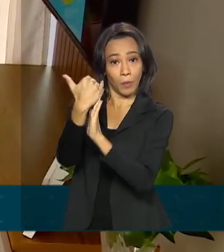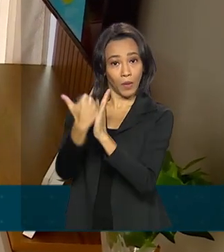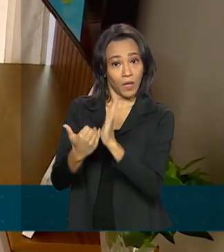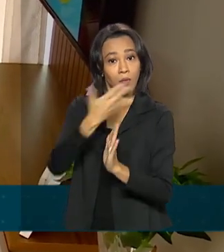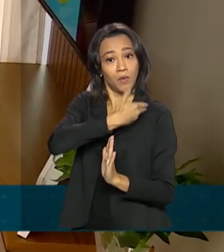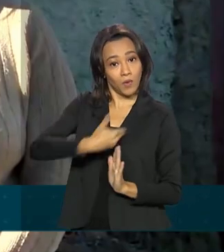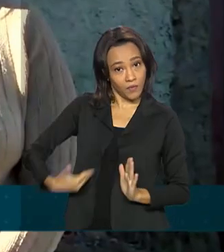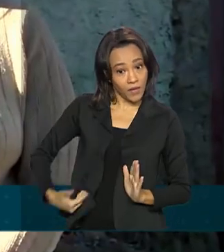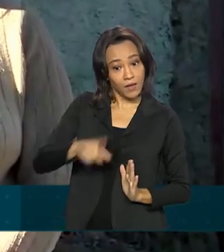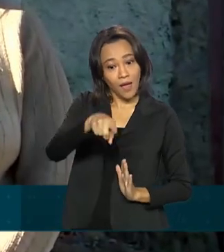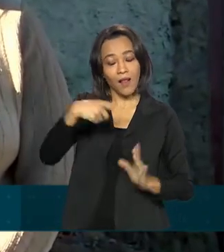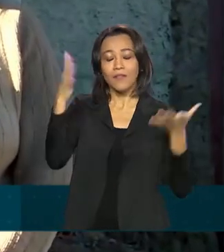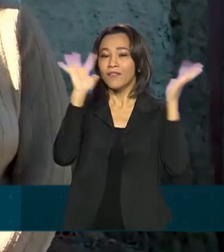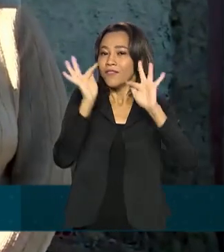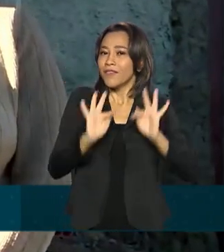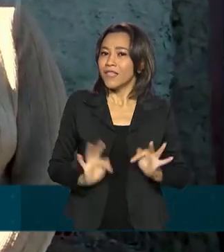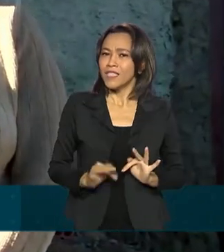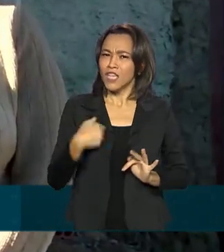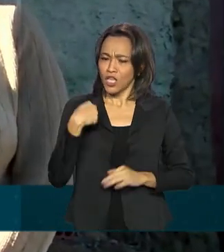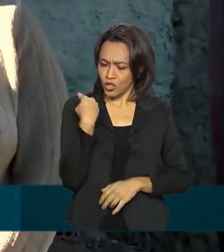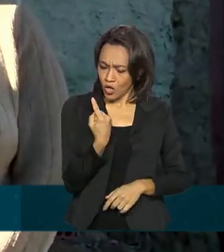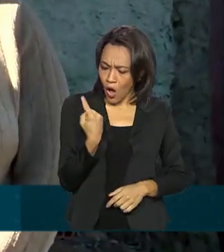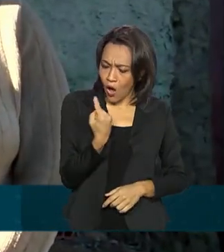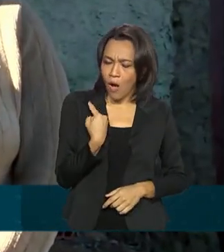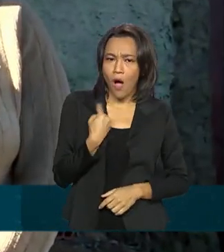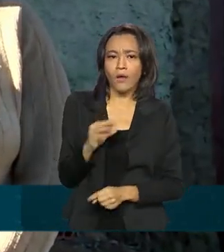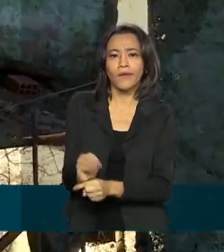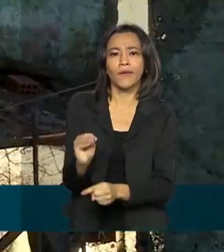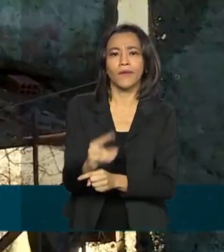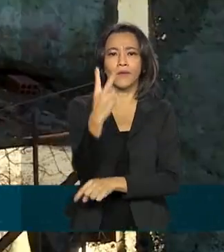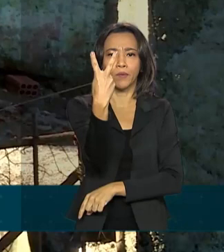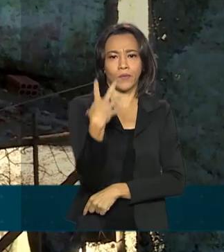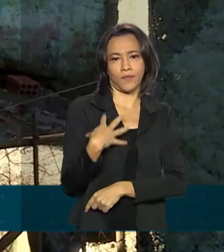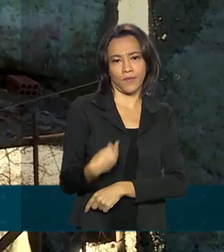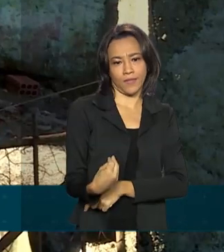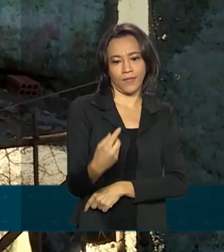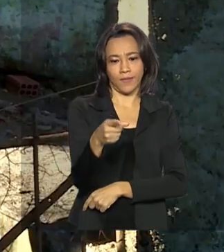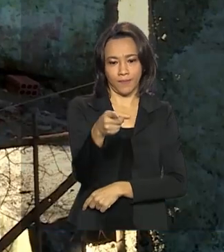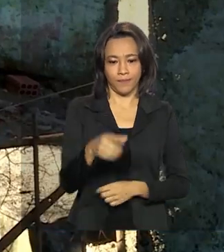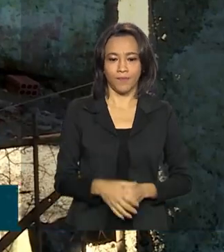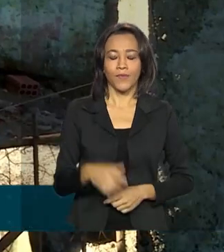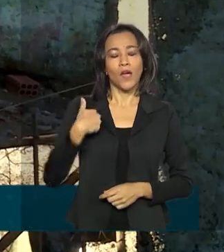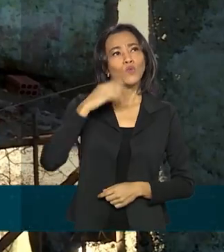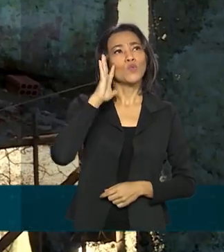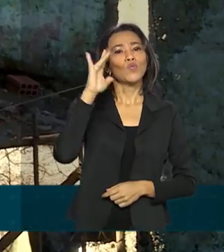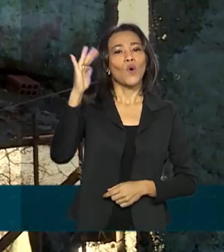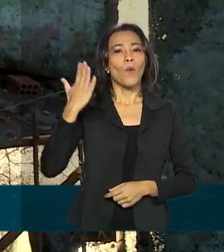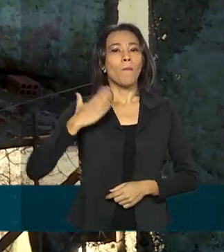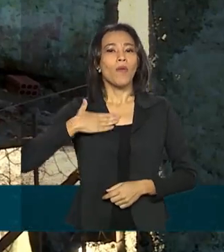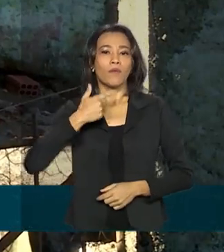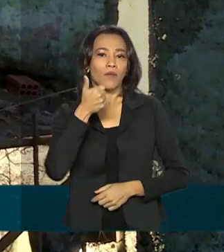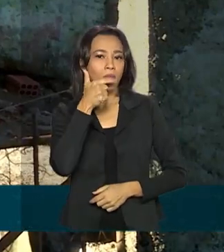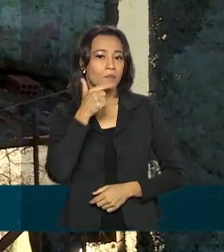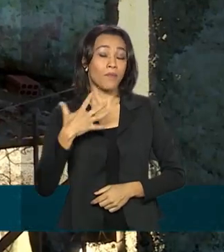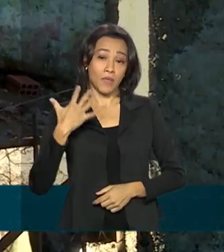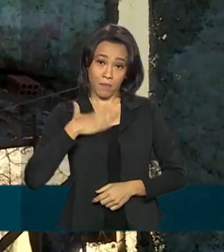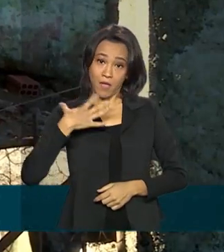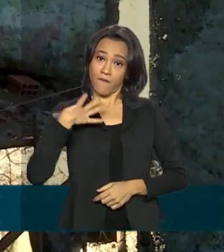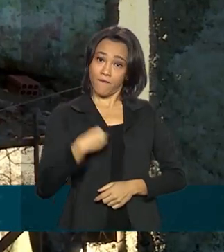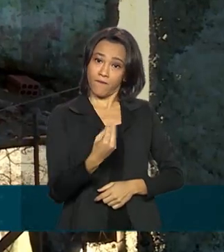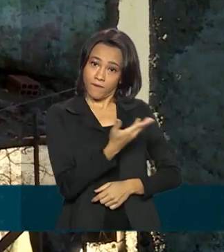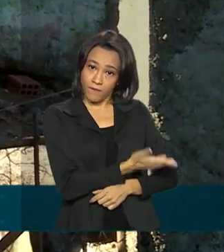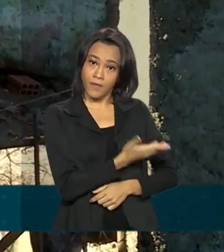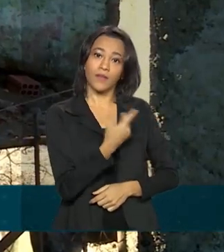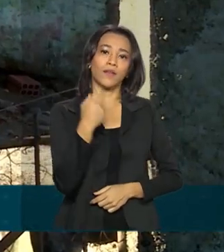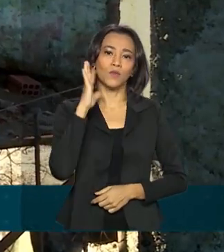Uma felicidade para quem cria sozinha duas filhas. É uma realização de um sonho meu e da minha filha, né? Que a gente estava sempre...